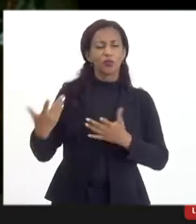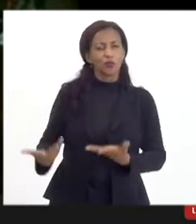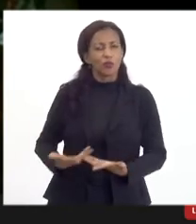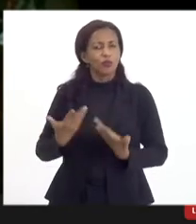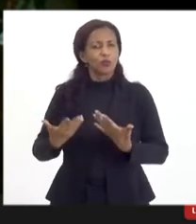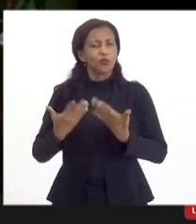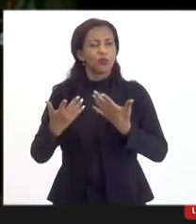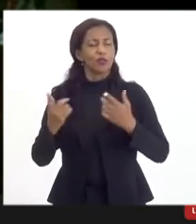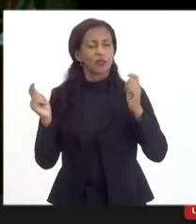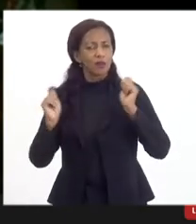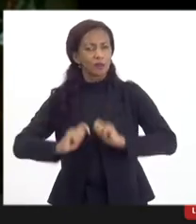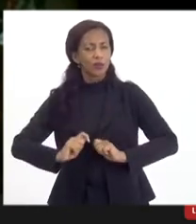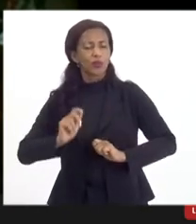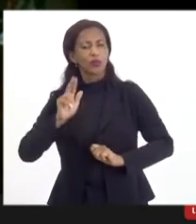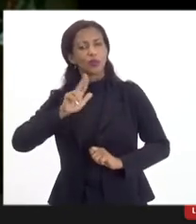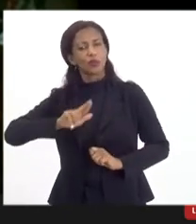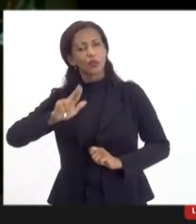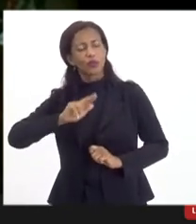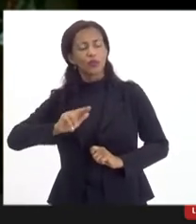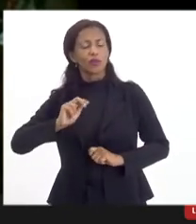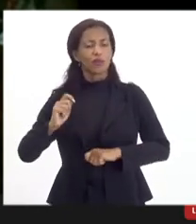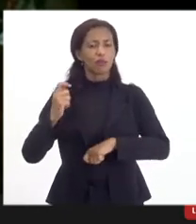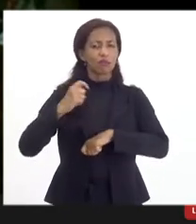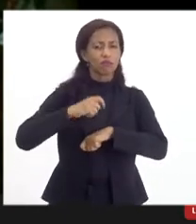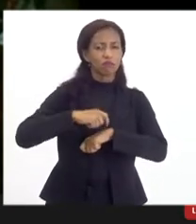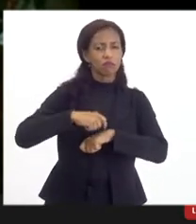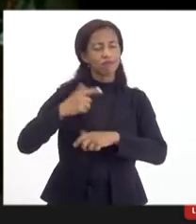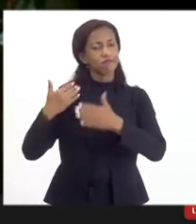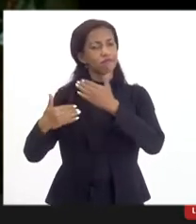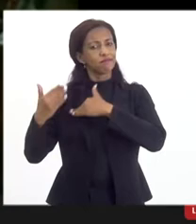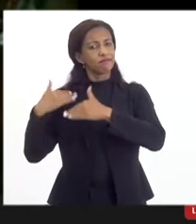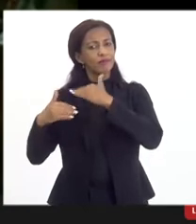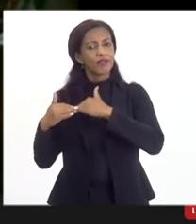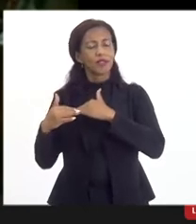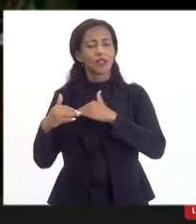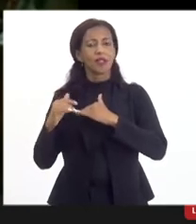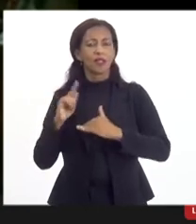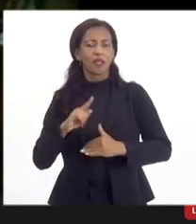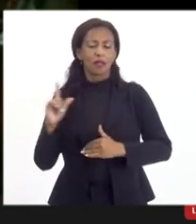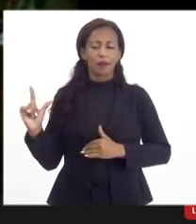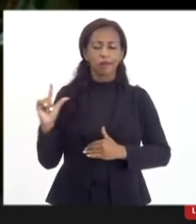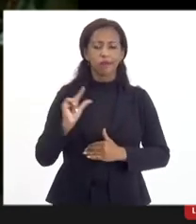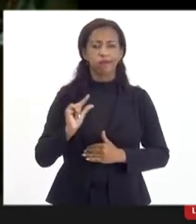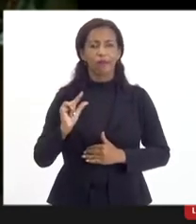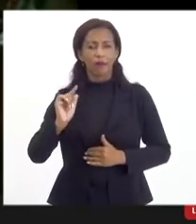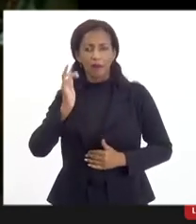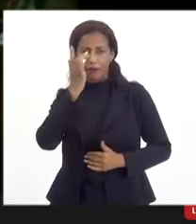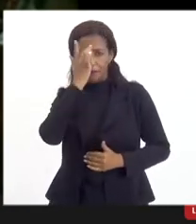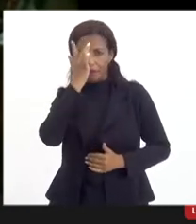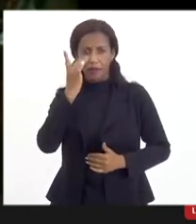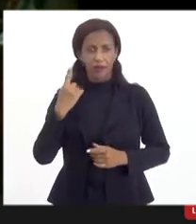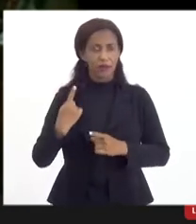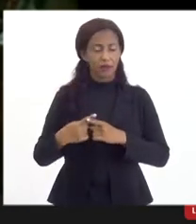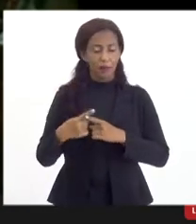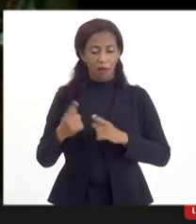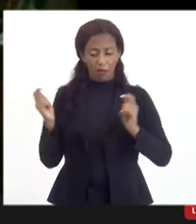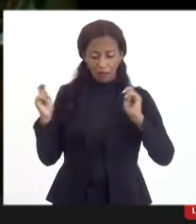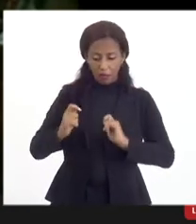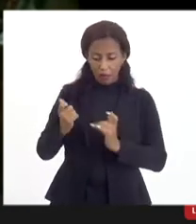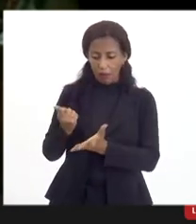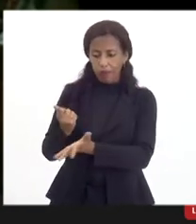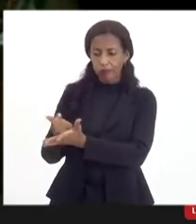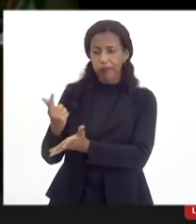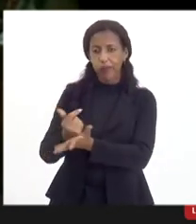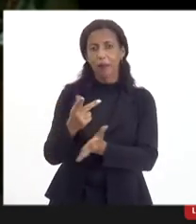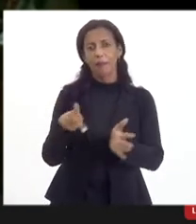que se podia usar, naquela ocasião, era um pouco mais fácil, porque o poder de compra era